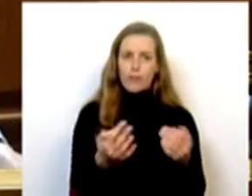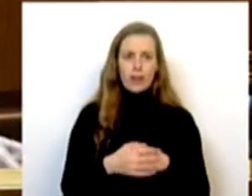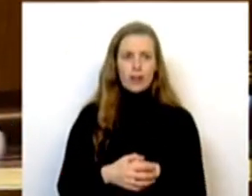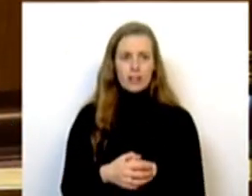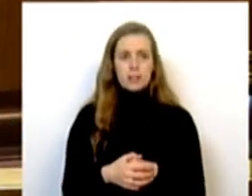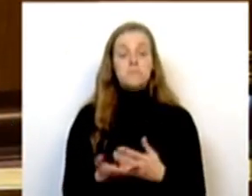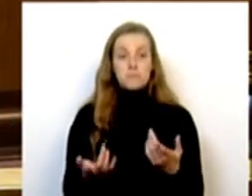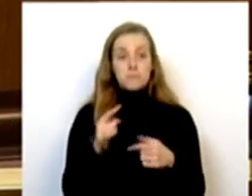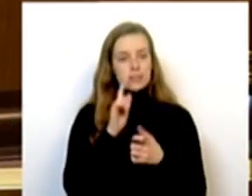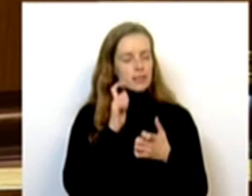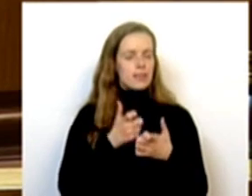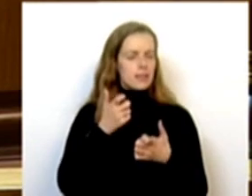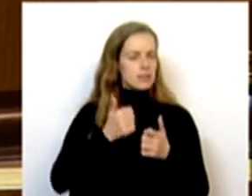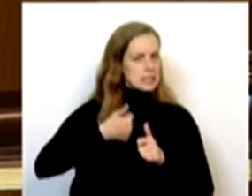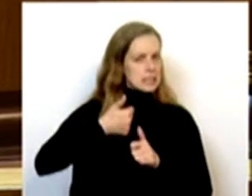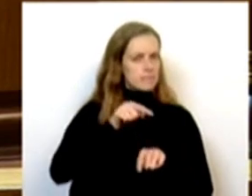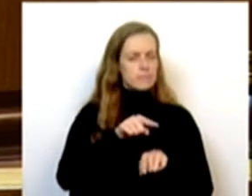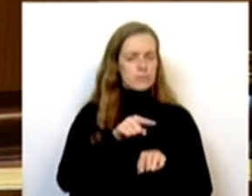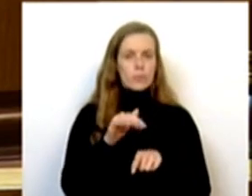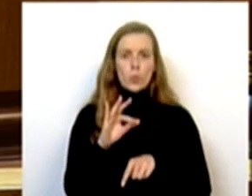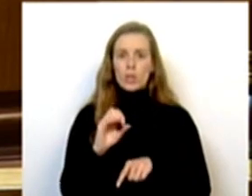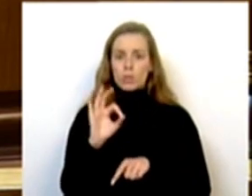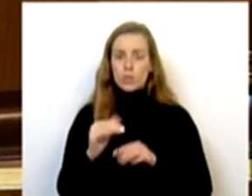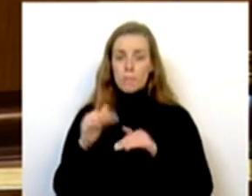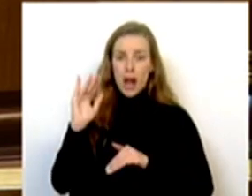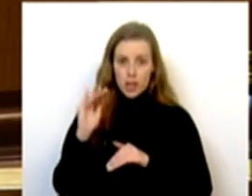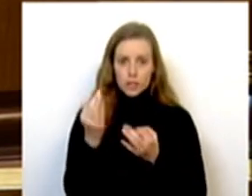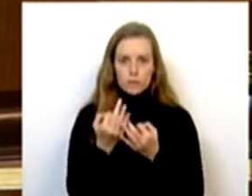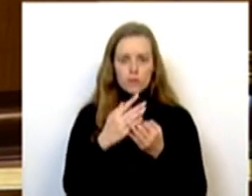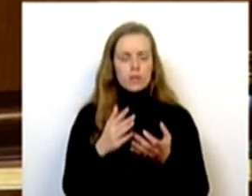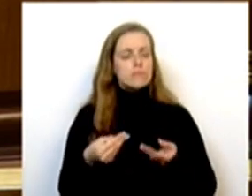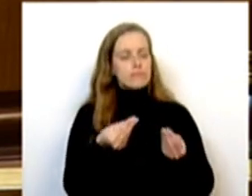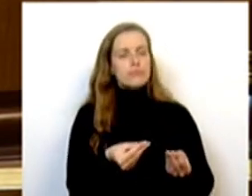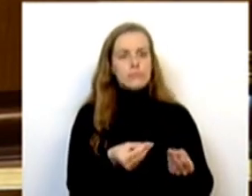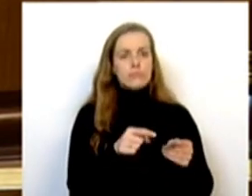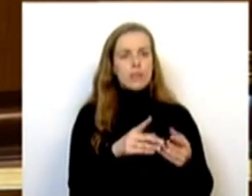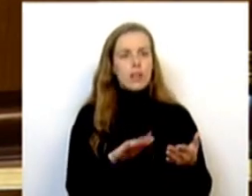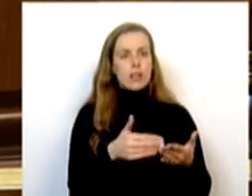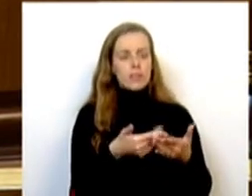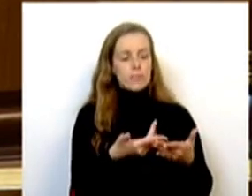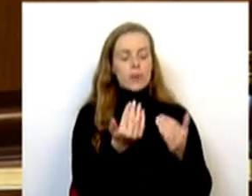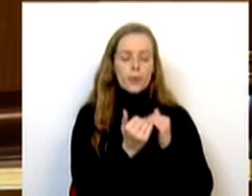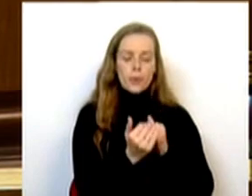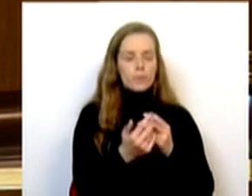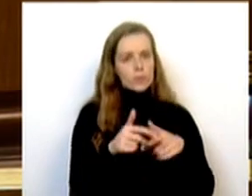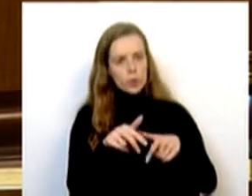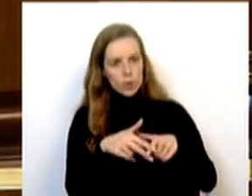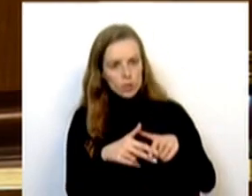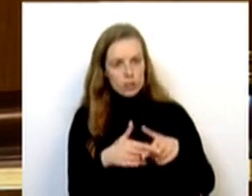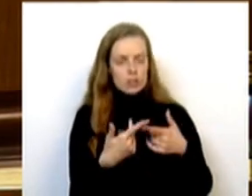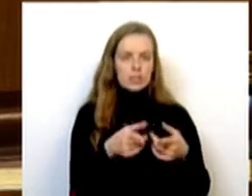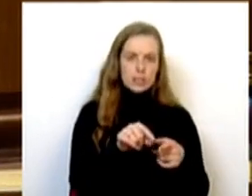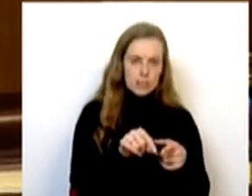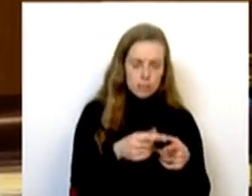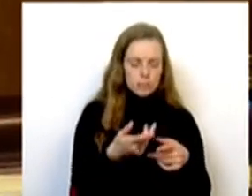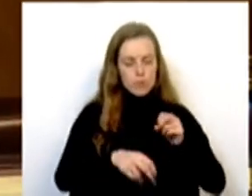uma parte substantiva, mais de 40%, é dedicado à manutenção, sustentação